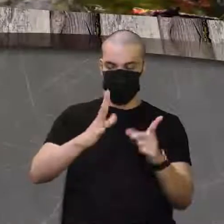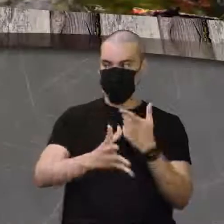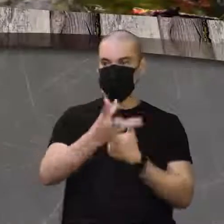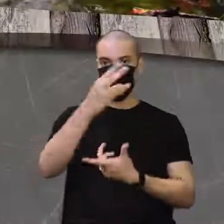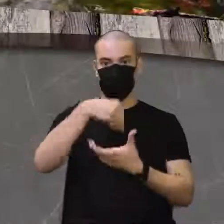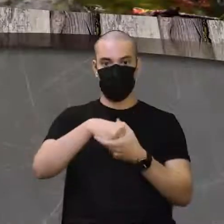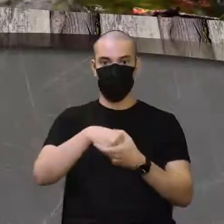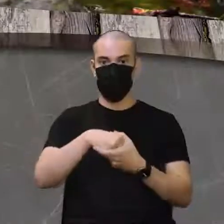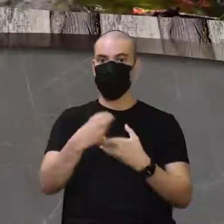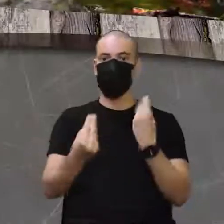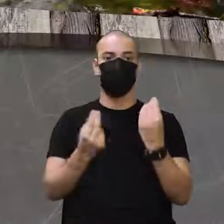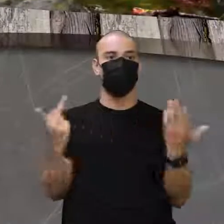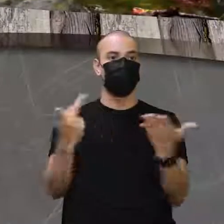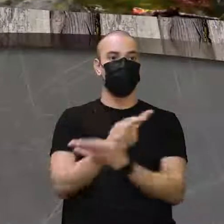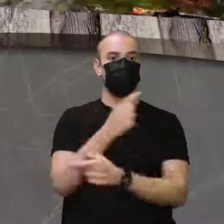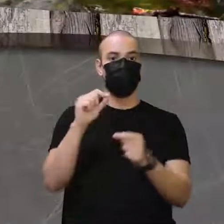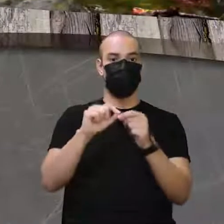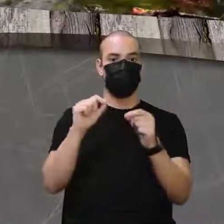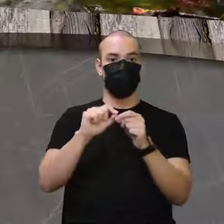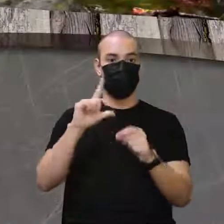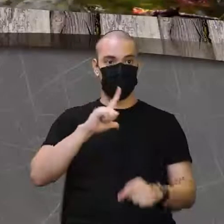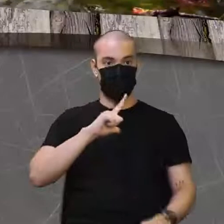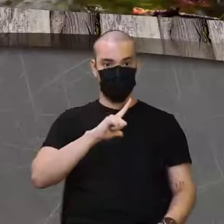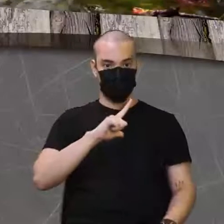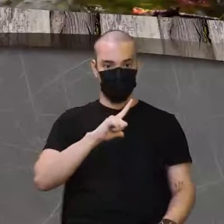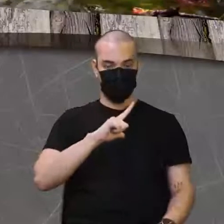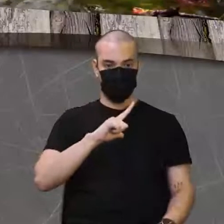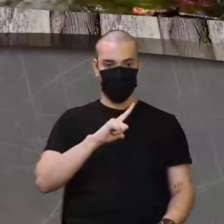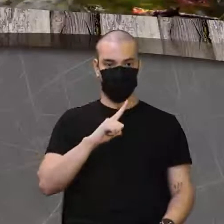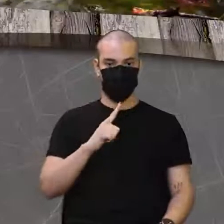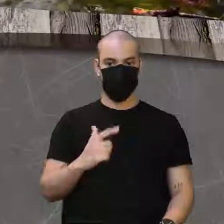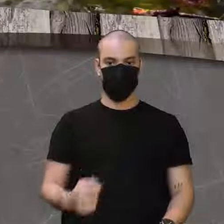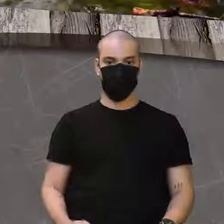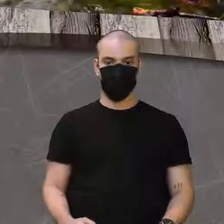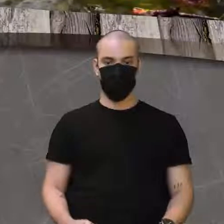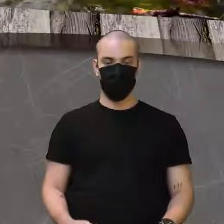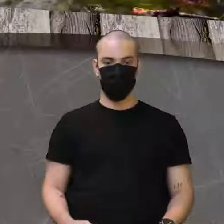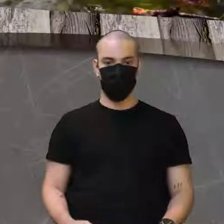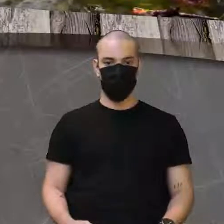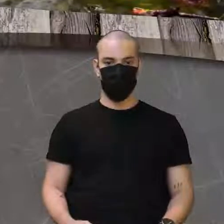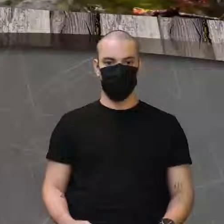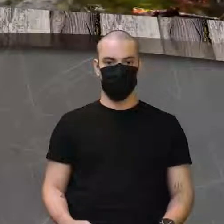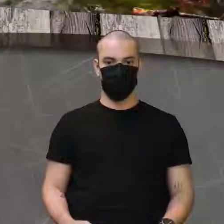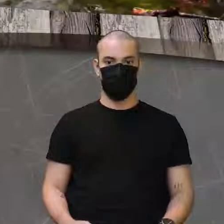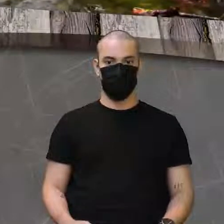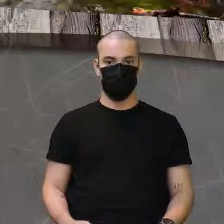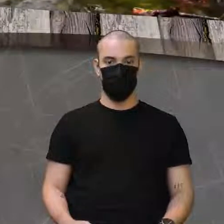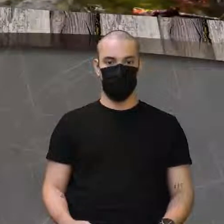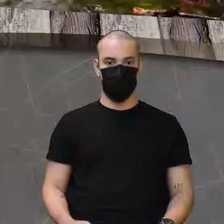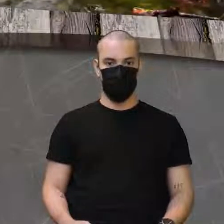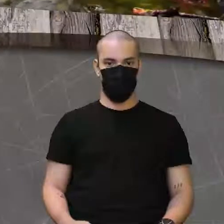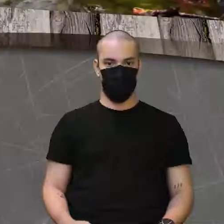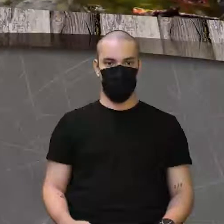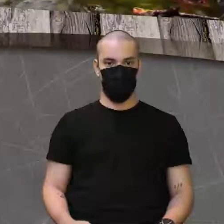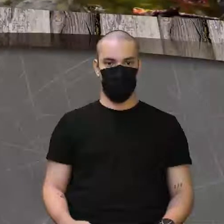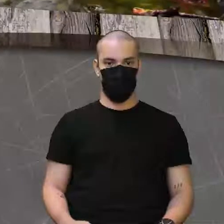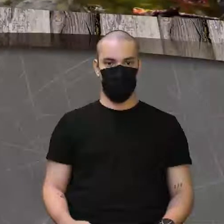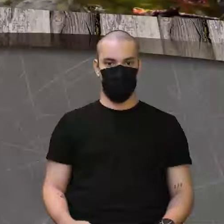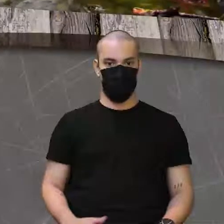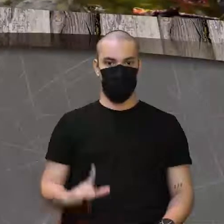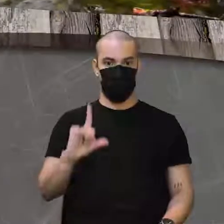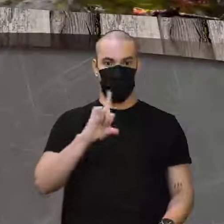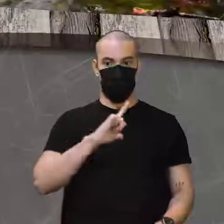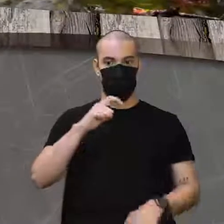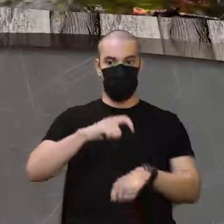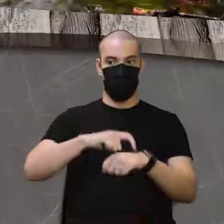para as estruturas germinativas e aí você tinha, no momento, né, da reprodução sexuada, você tinha a